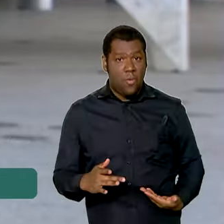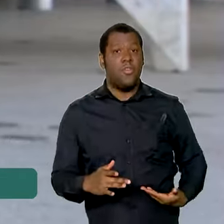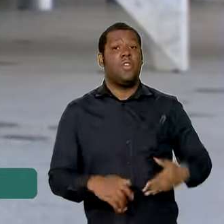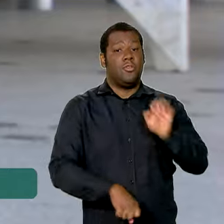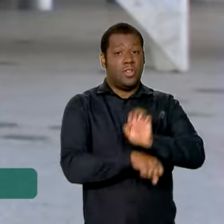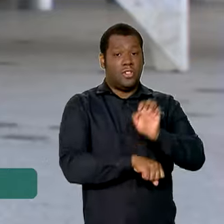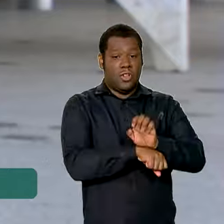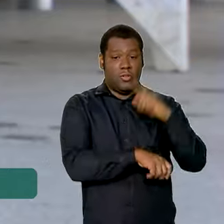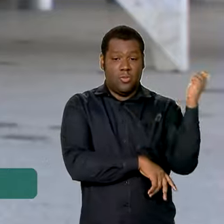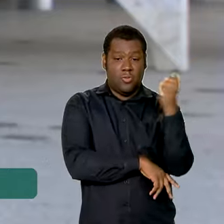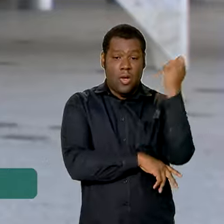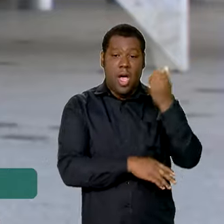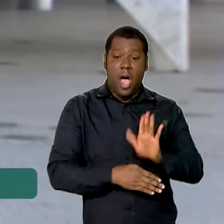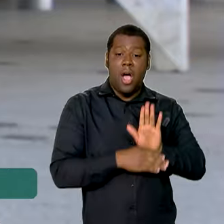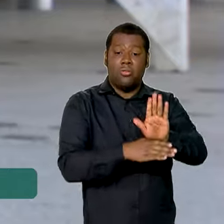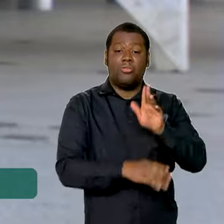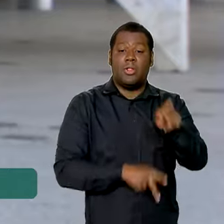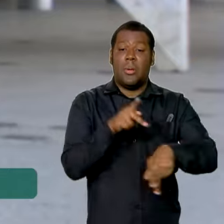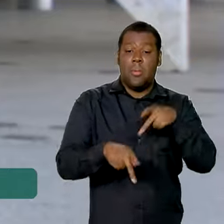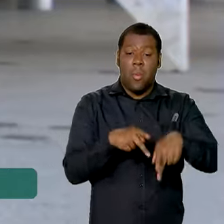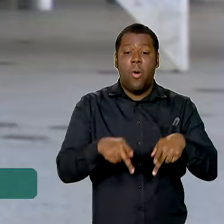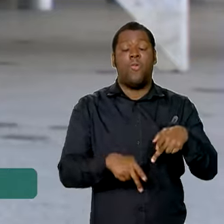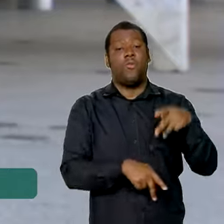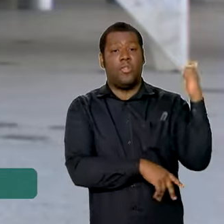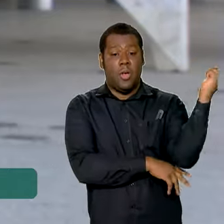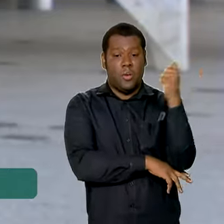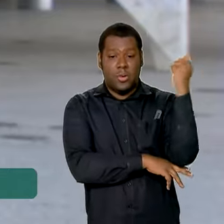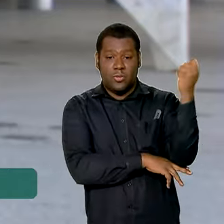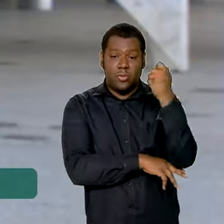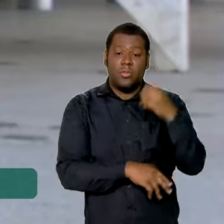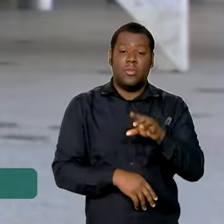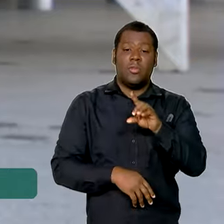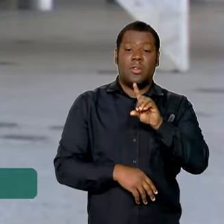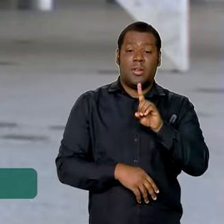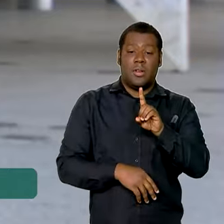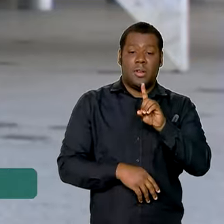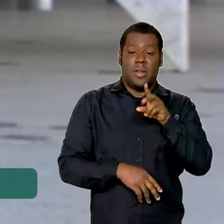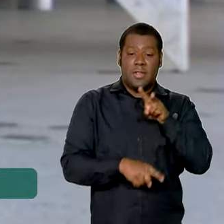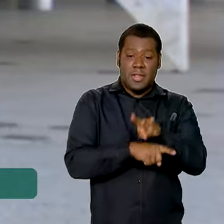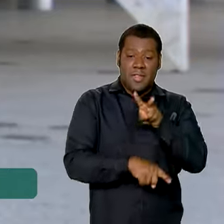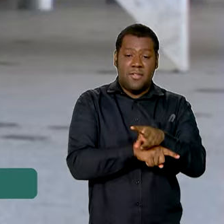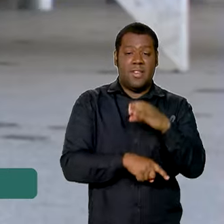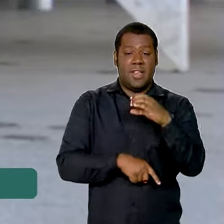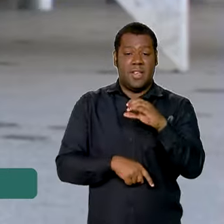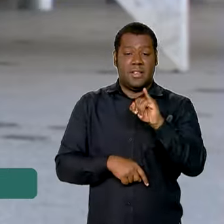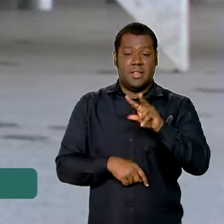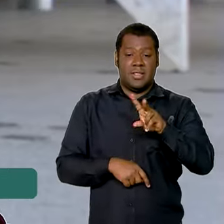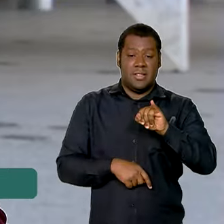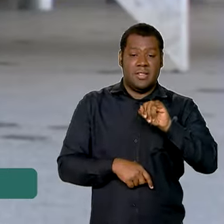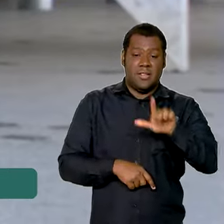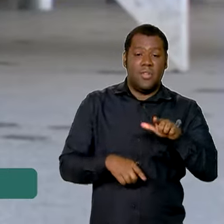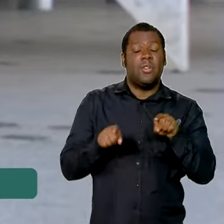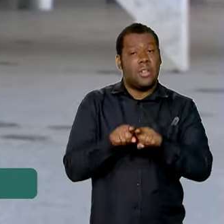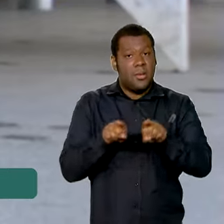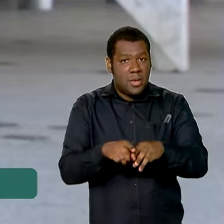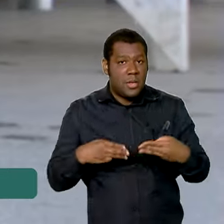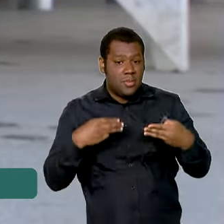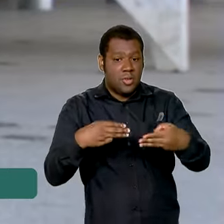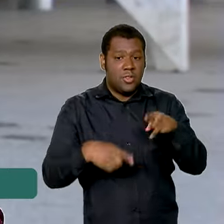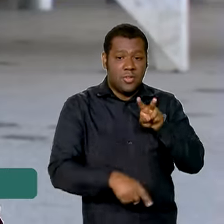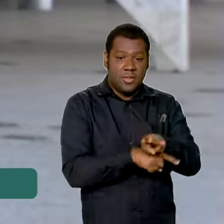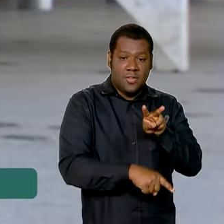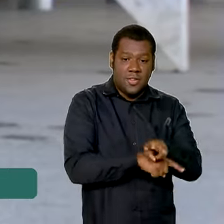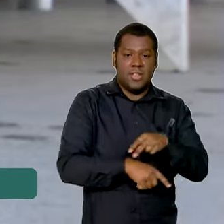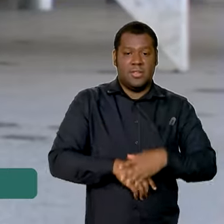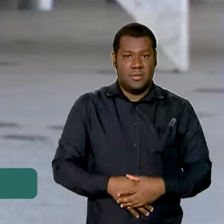ações de ajuda à população, juntamente com a Defesa Civil Nacional e o Ministério da Defesa. Já o ministro da SECOM,